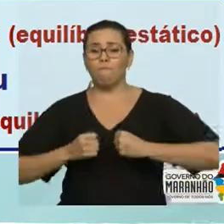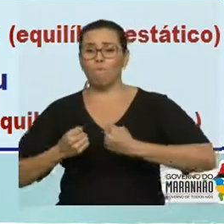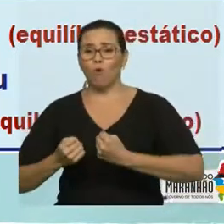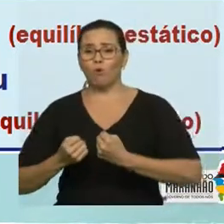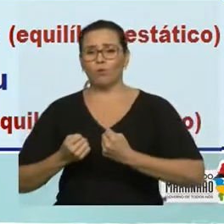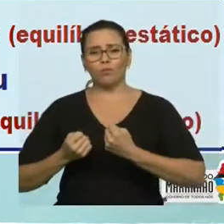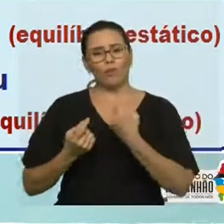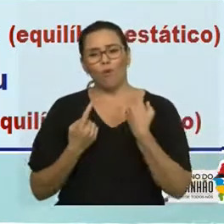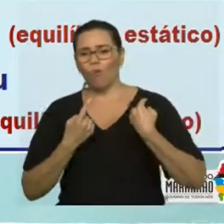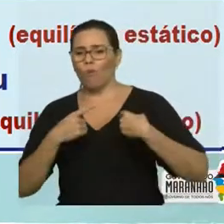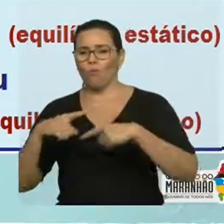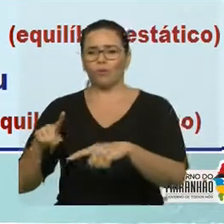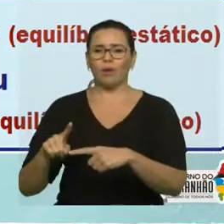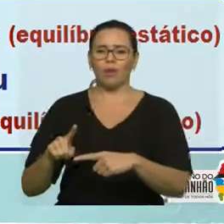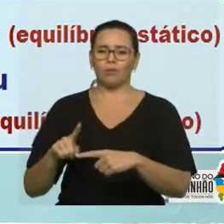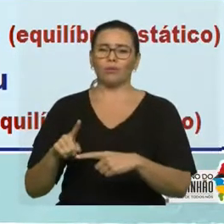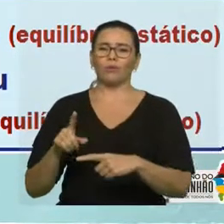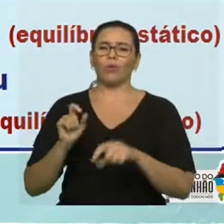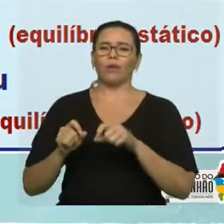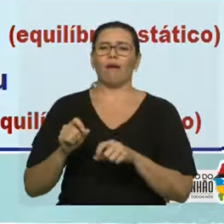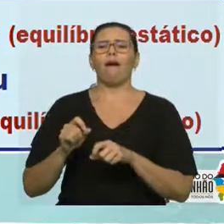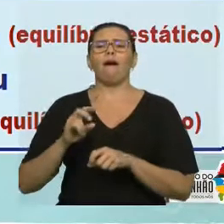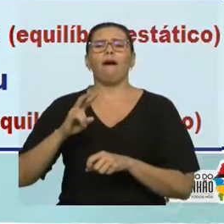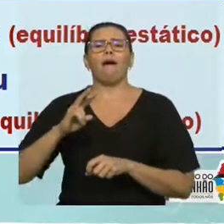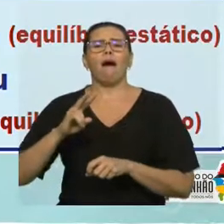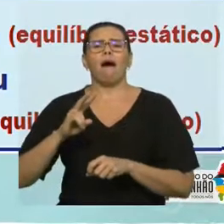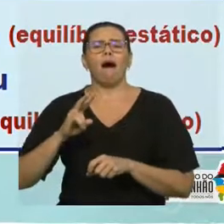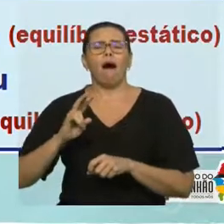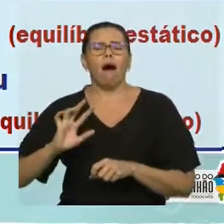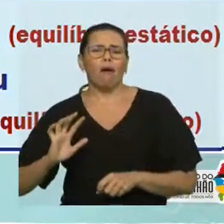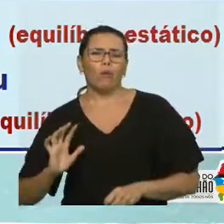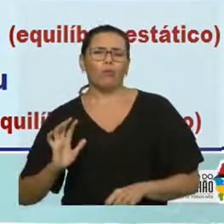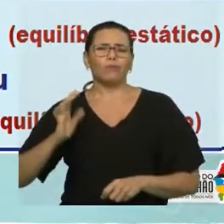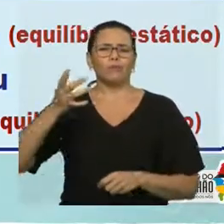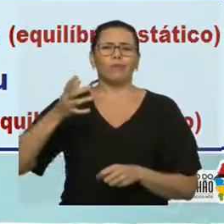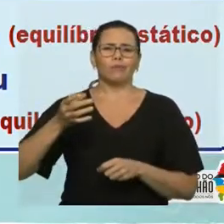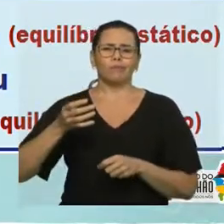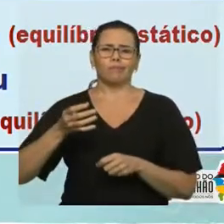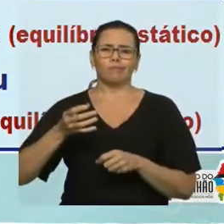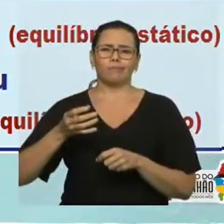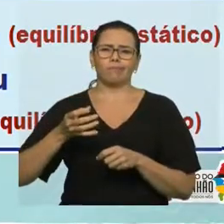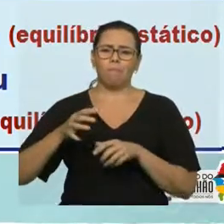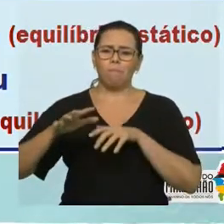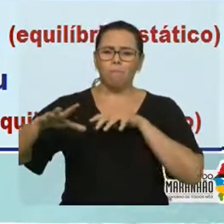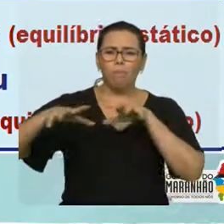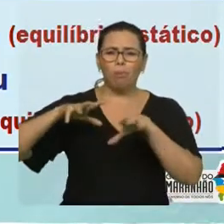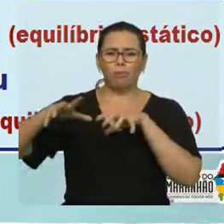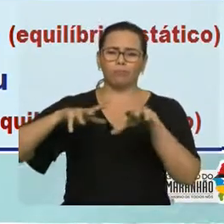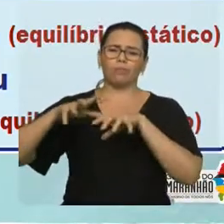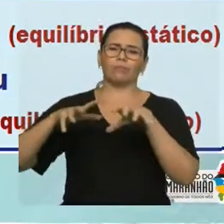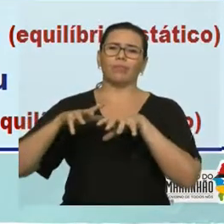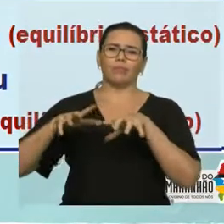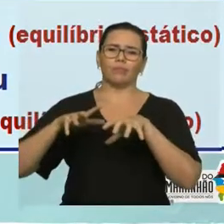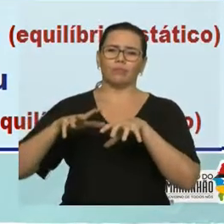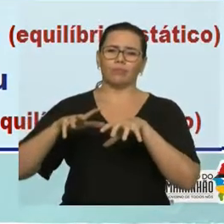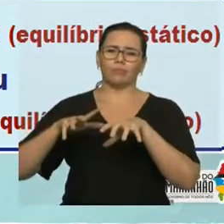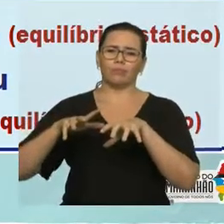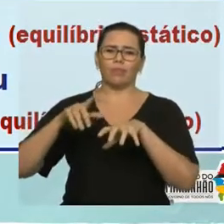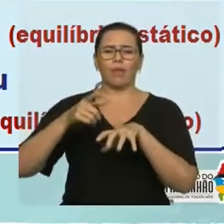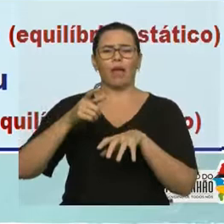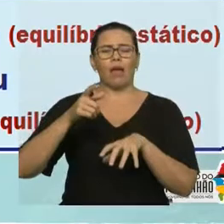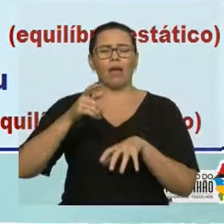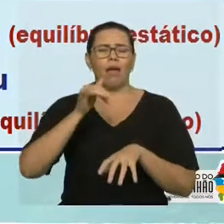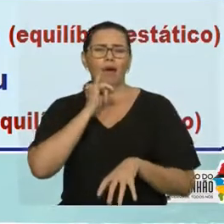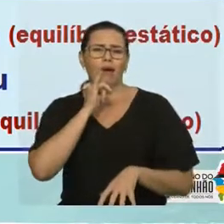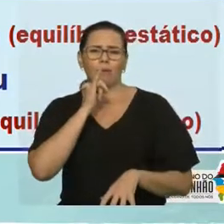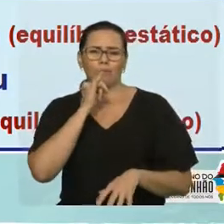Então, essa garrafa aqui, um objeto que está parado, uma cadeira, a tendência é que ela continue naquele estado ali parada, a não ser que alguém vá lá